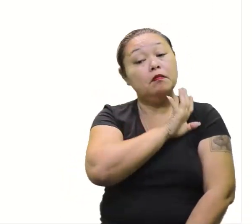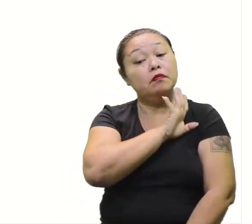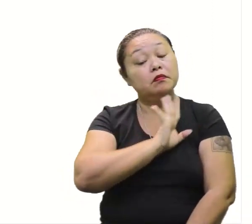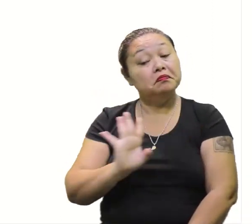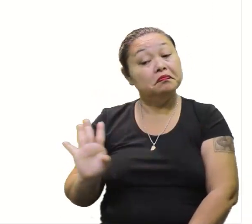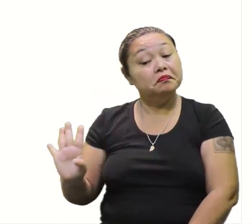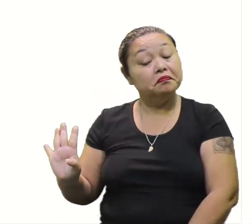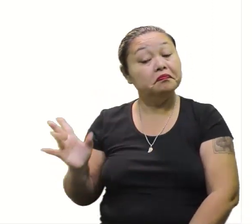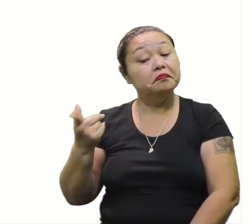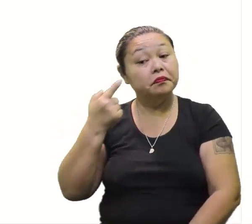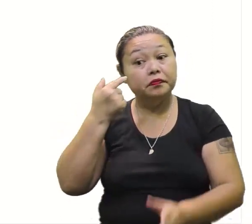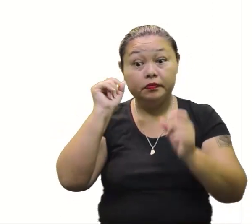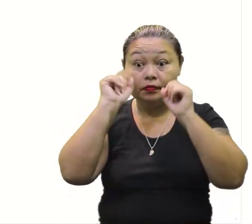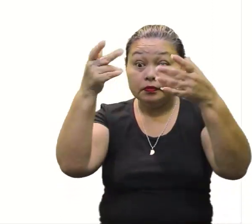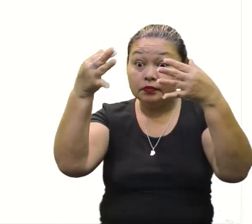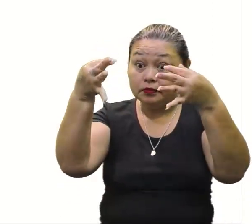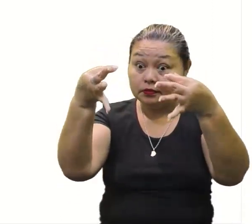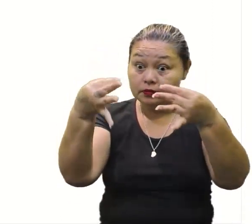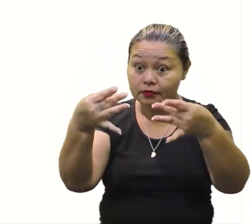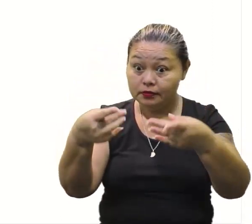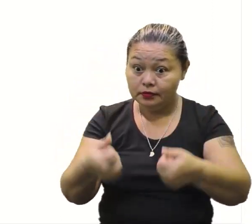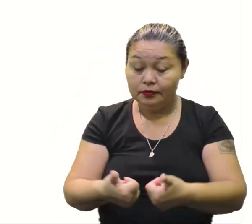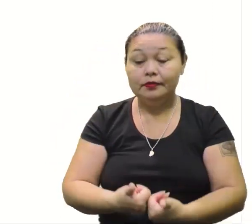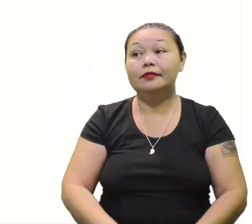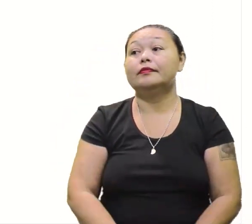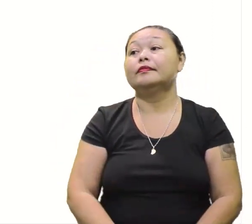Atenção aos detalhes.